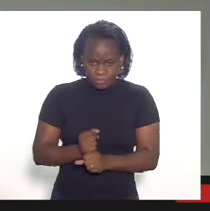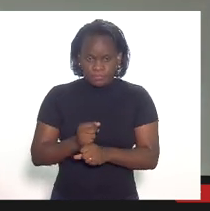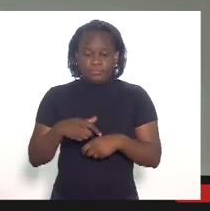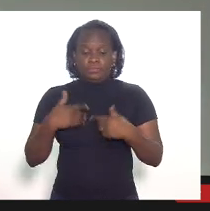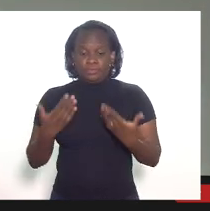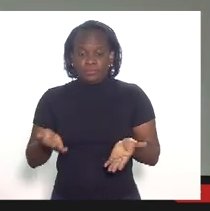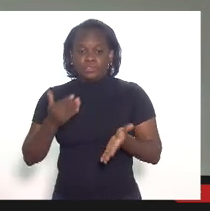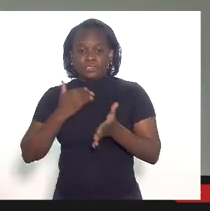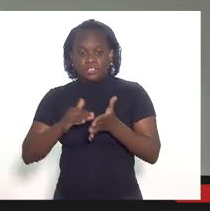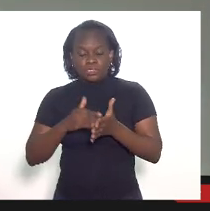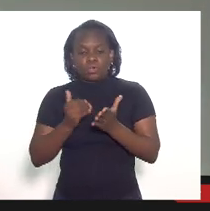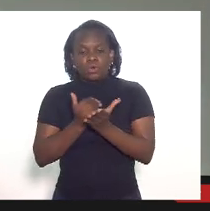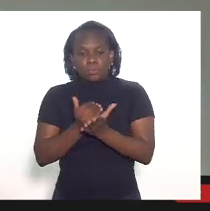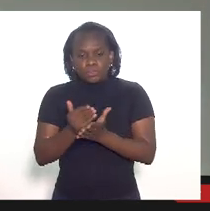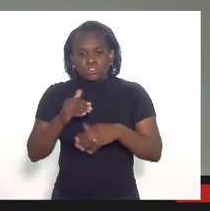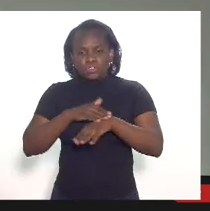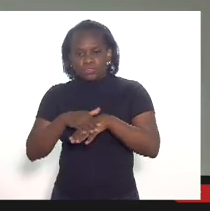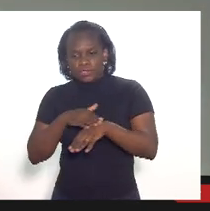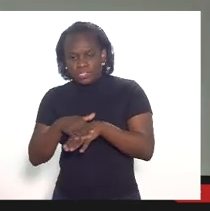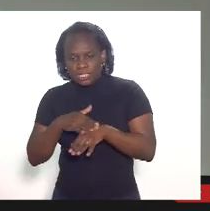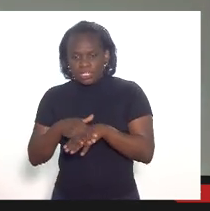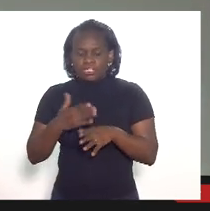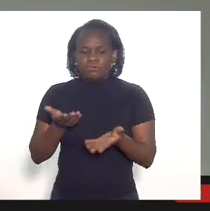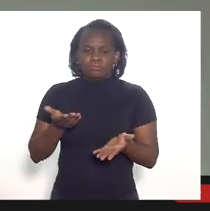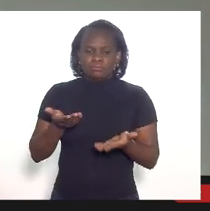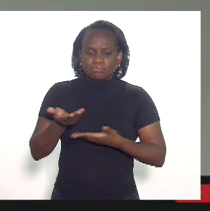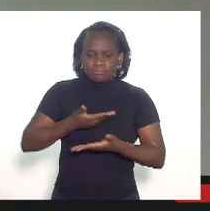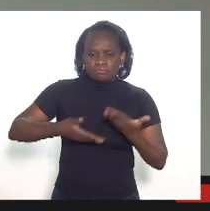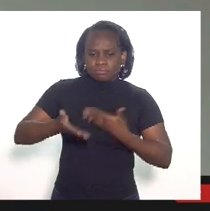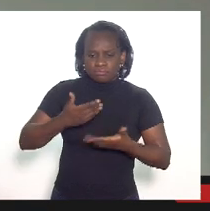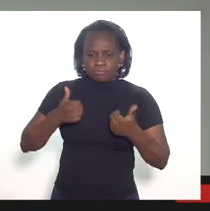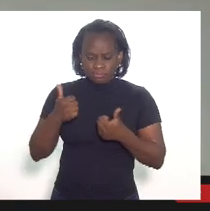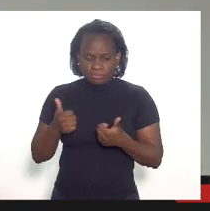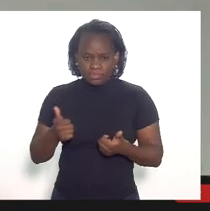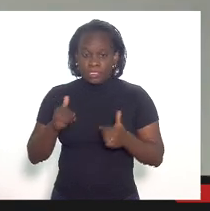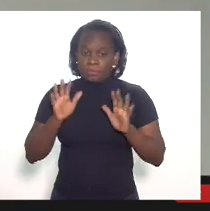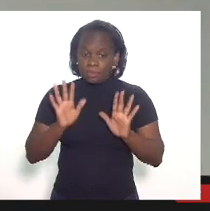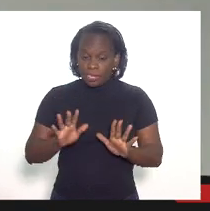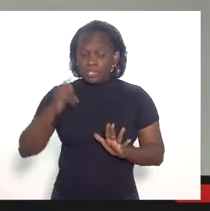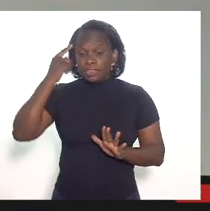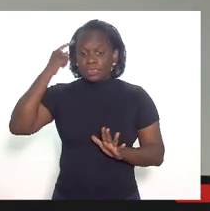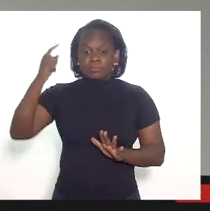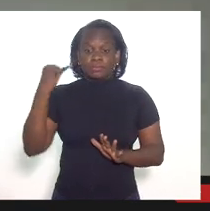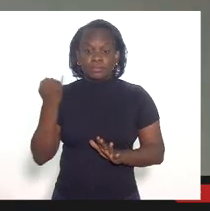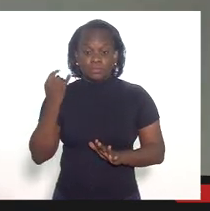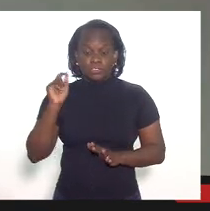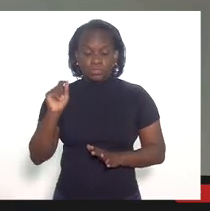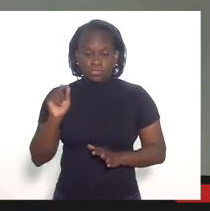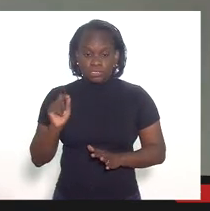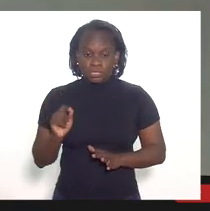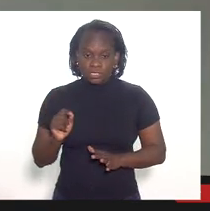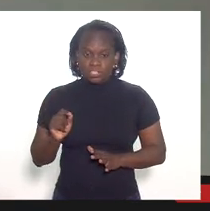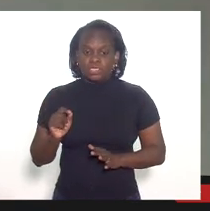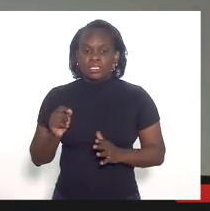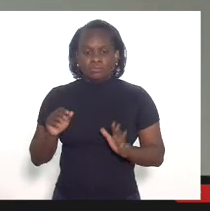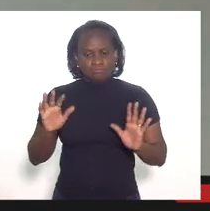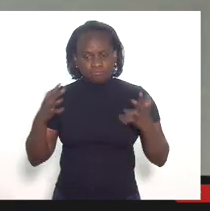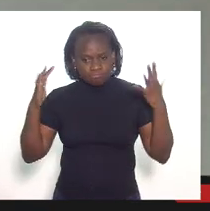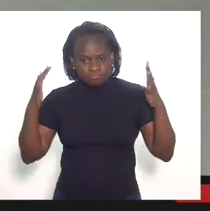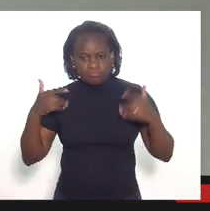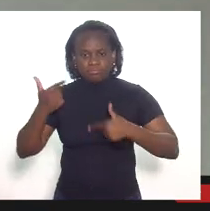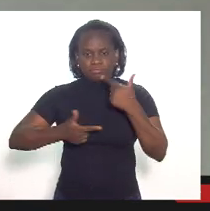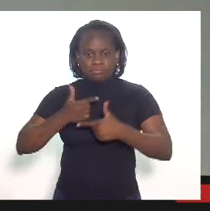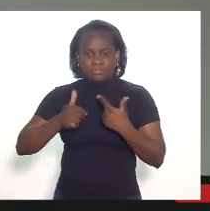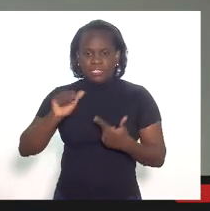Secretaria iniciou uma negociação amigável com a concessionária, mas, é bom ressaltar, e aí exalta o trabalho da